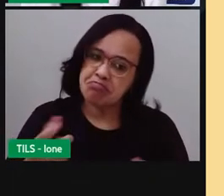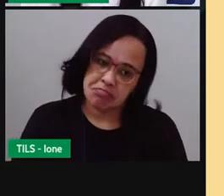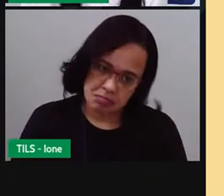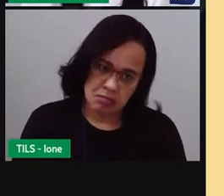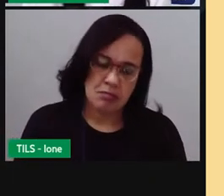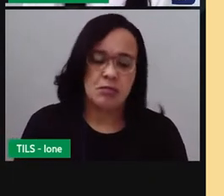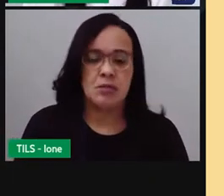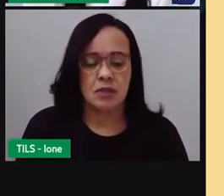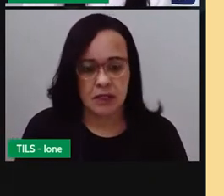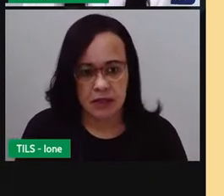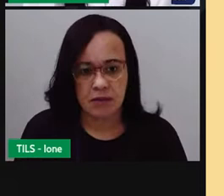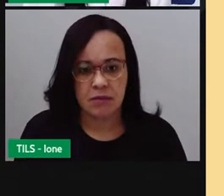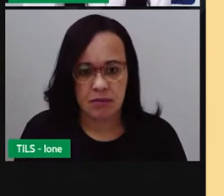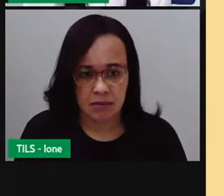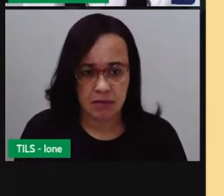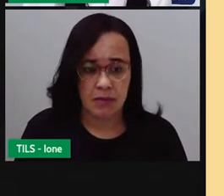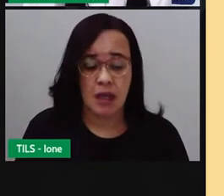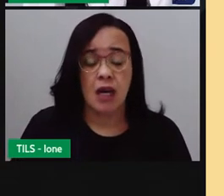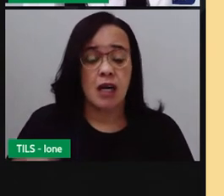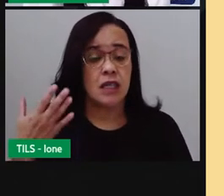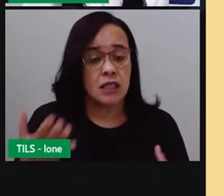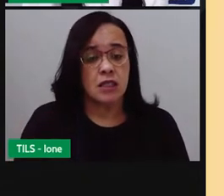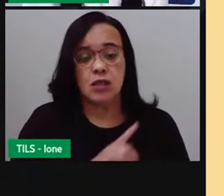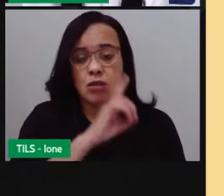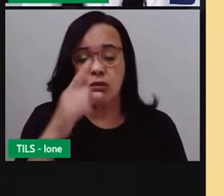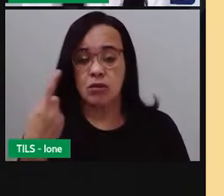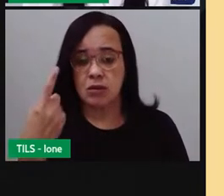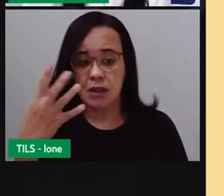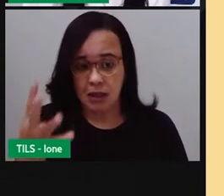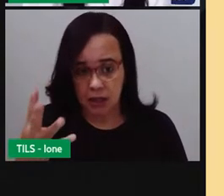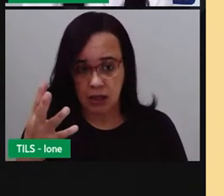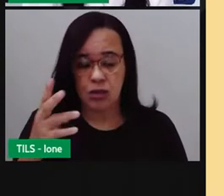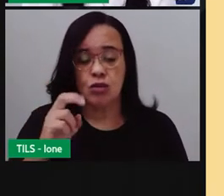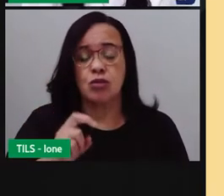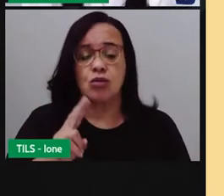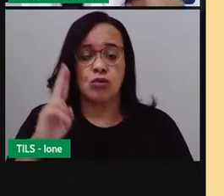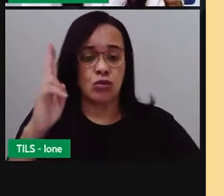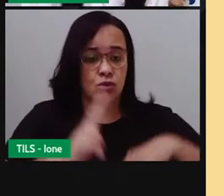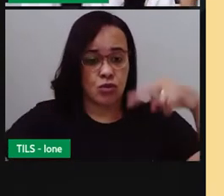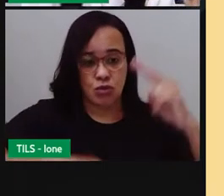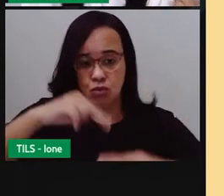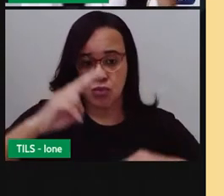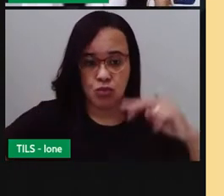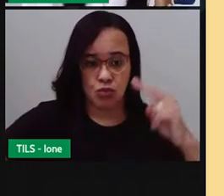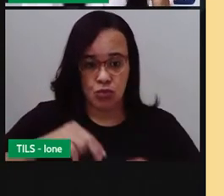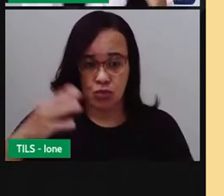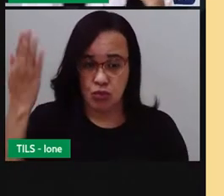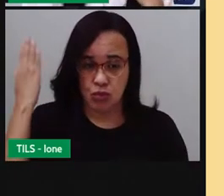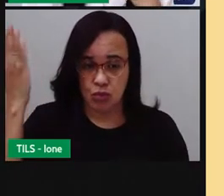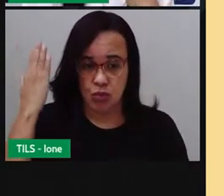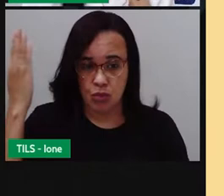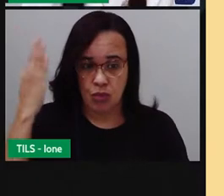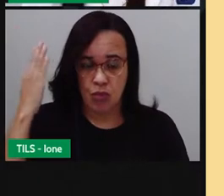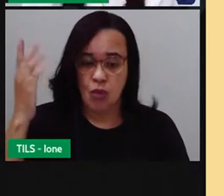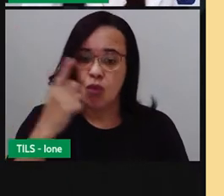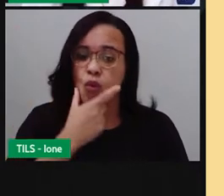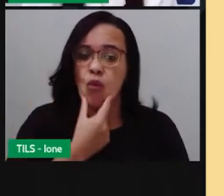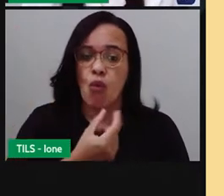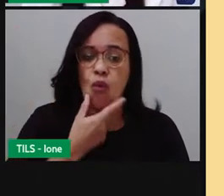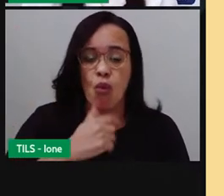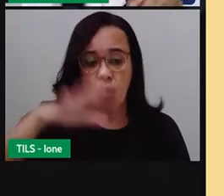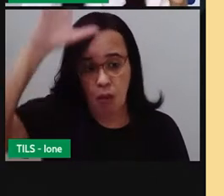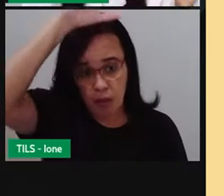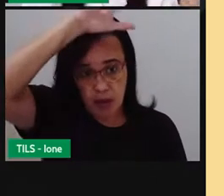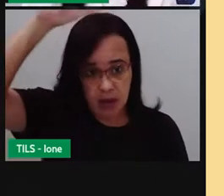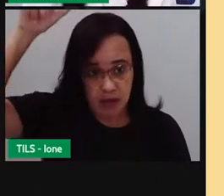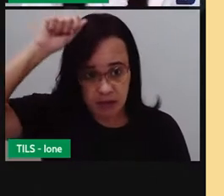No dia 14 de julho, o presidente da época, que era o senhor José Ronaldo,